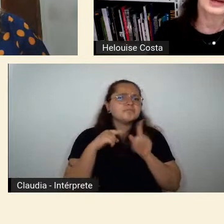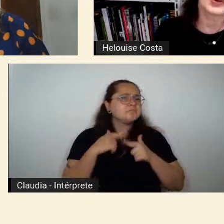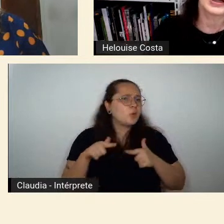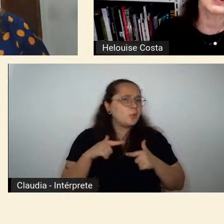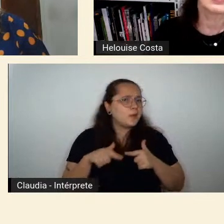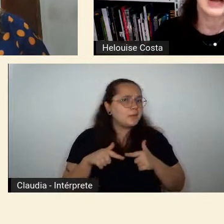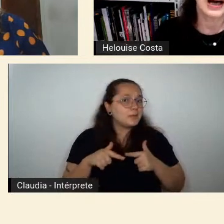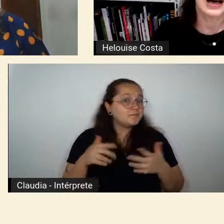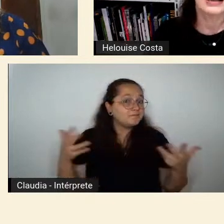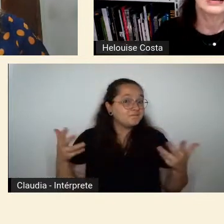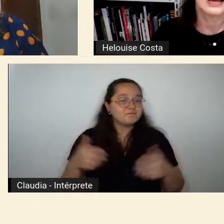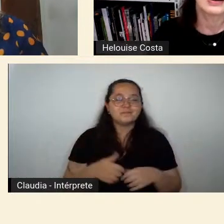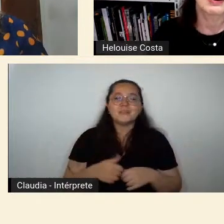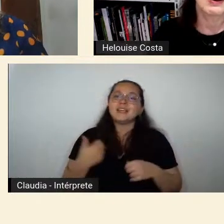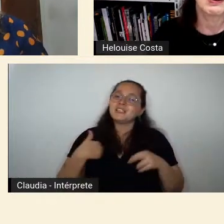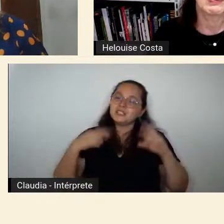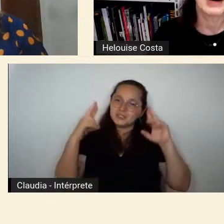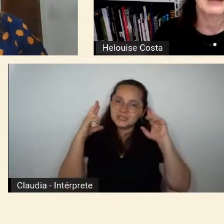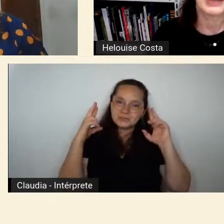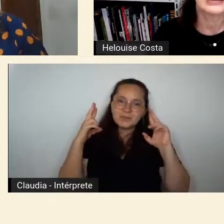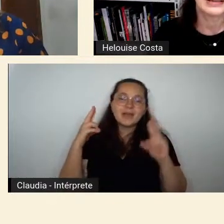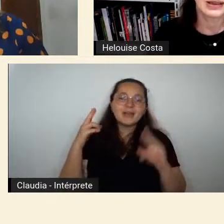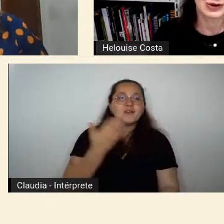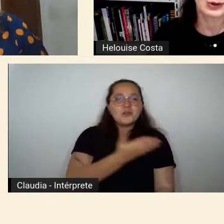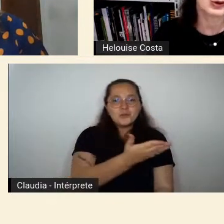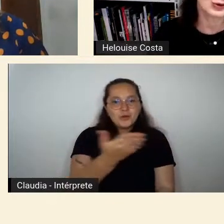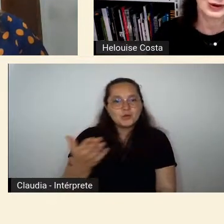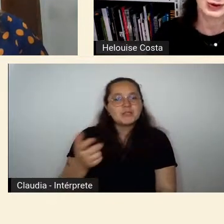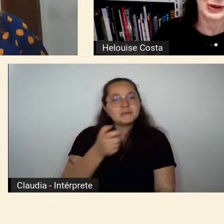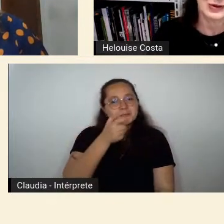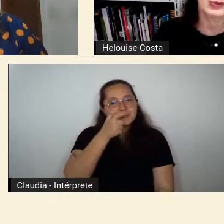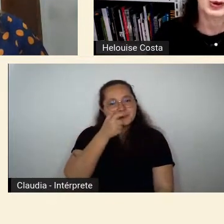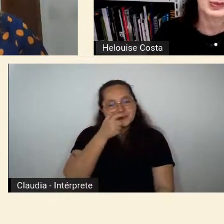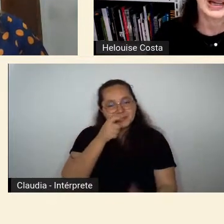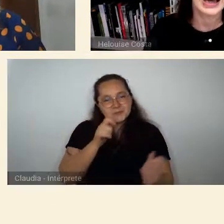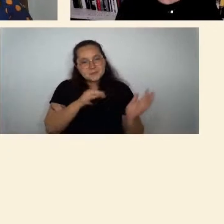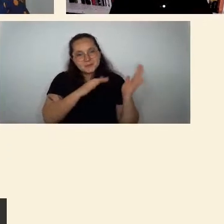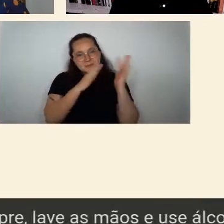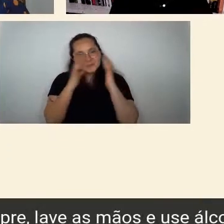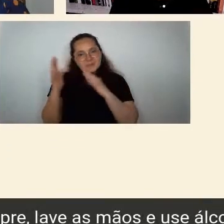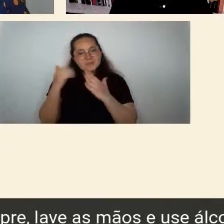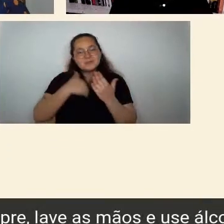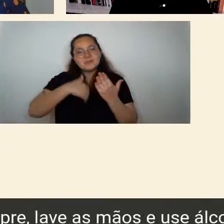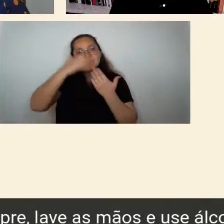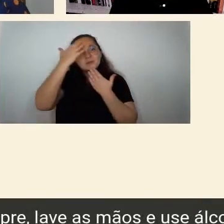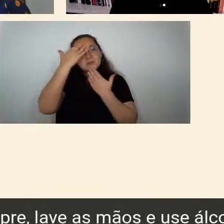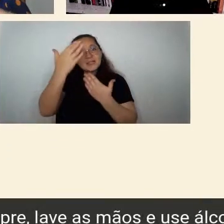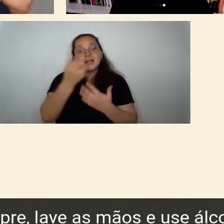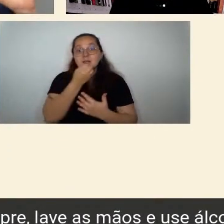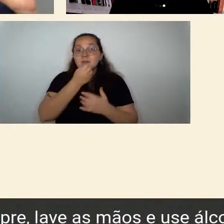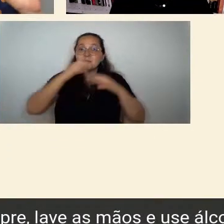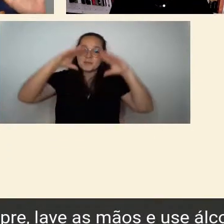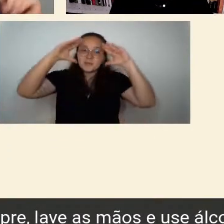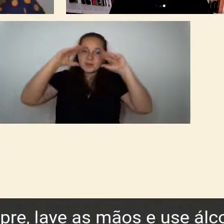gente espera poder contar com a presença de todos e todas muito obrigado e uma boa noite